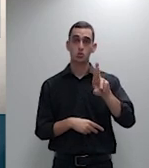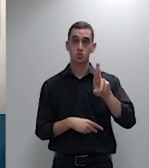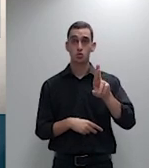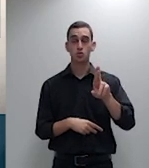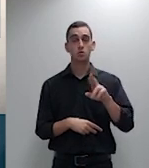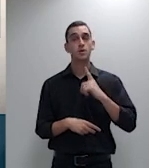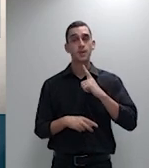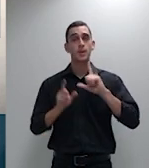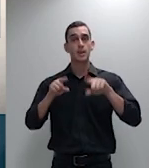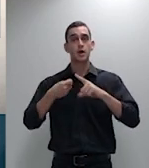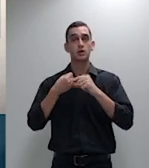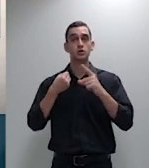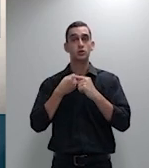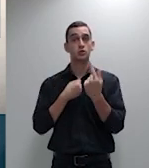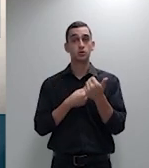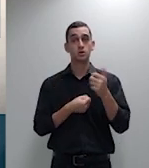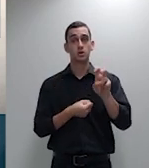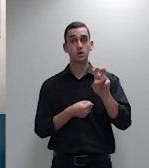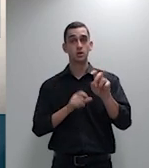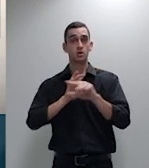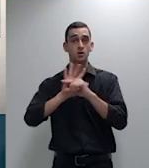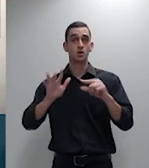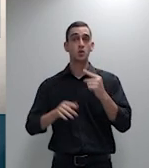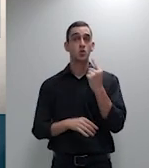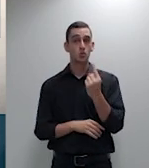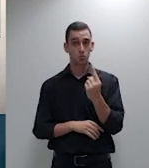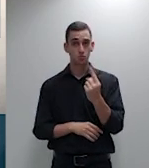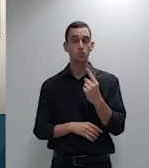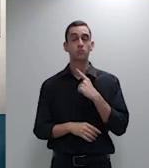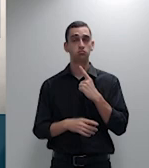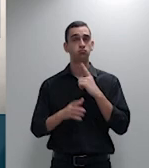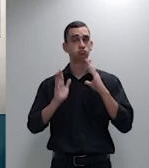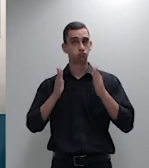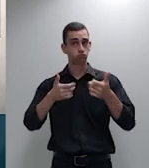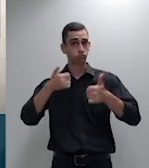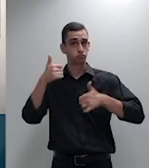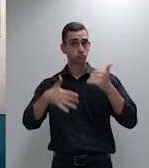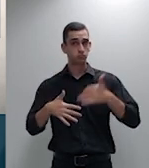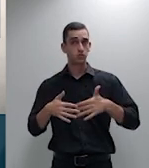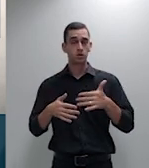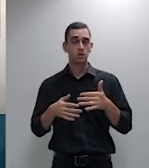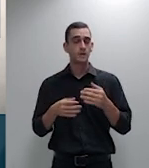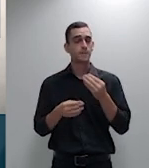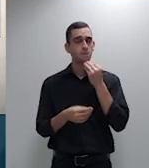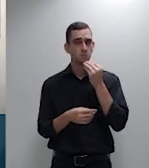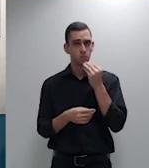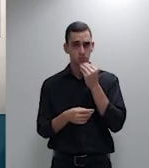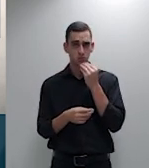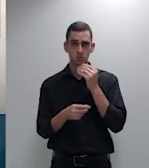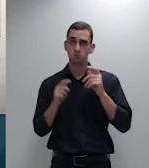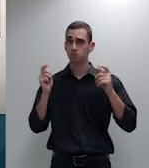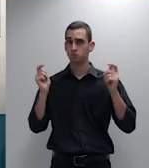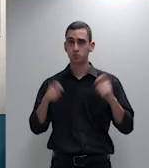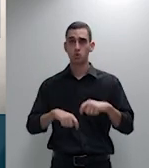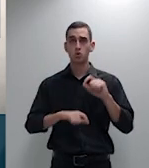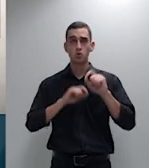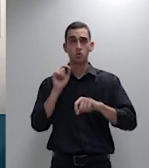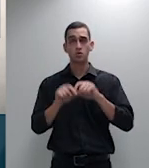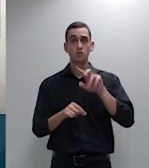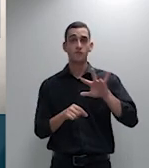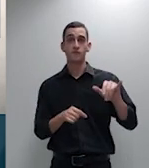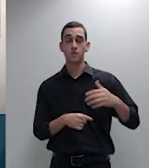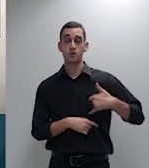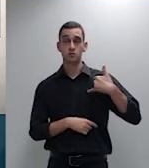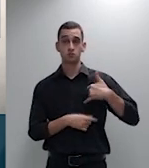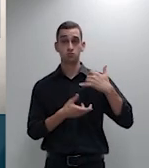único LPS que sem distinções possibilita as recomposições por faixa etária sustenta também